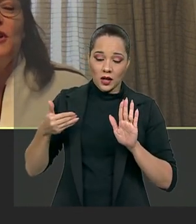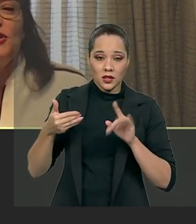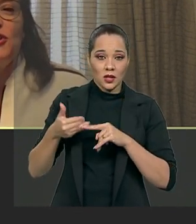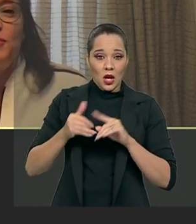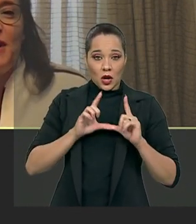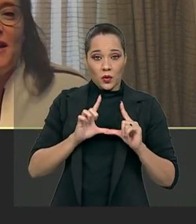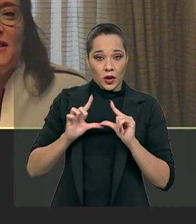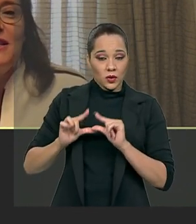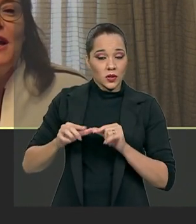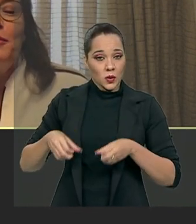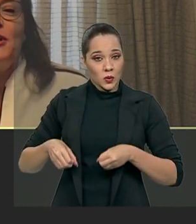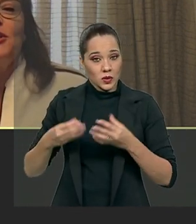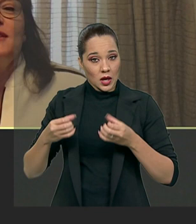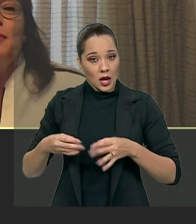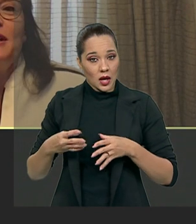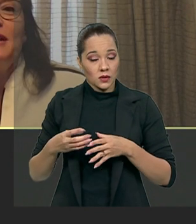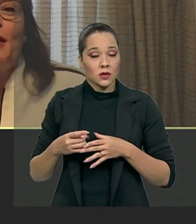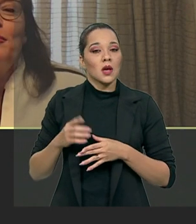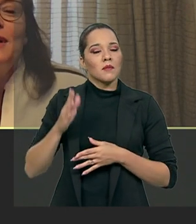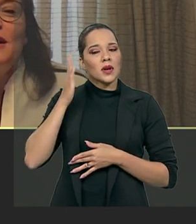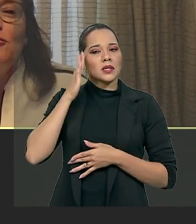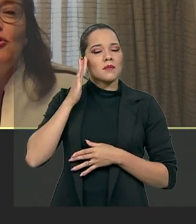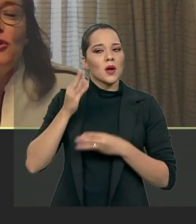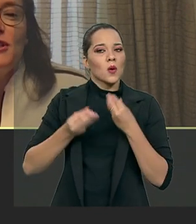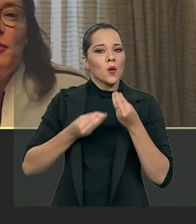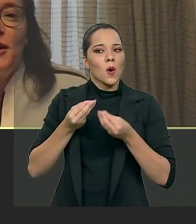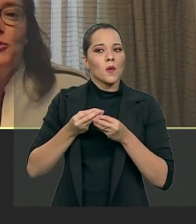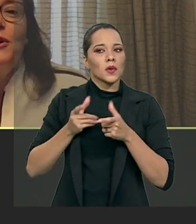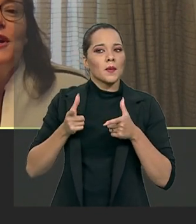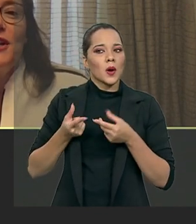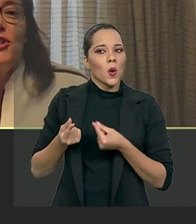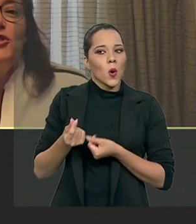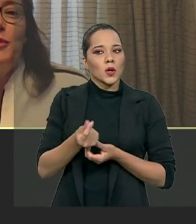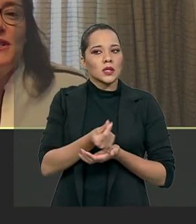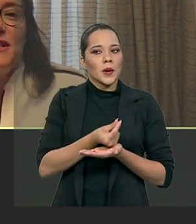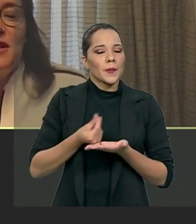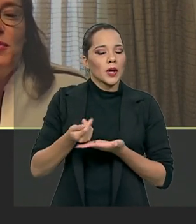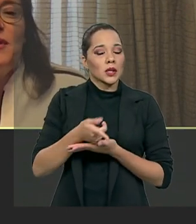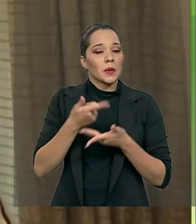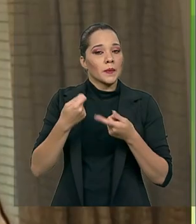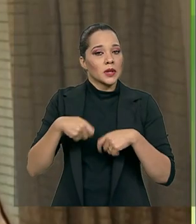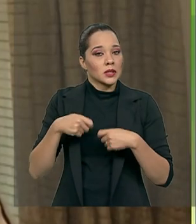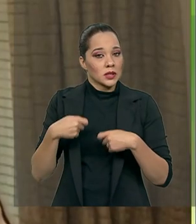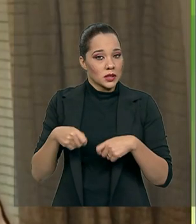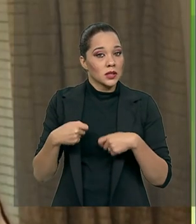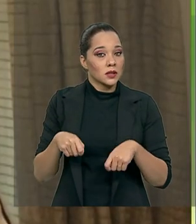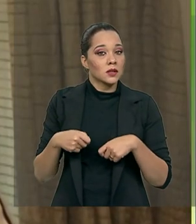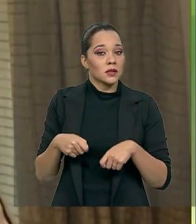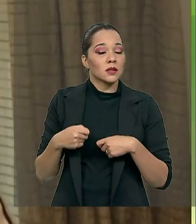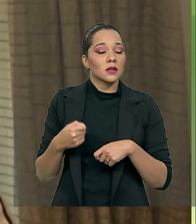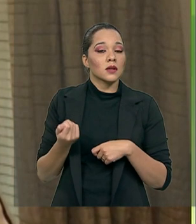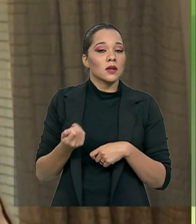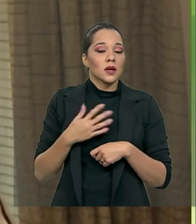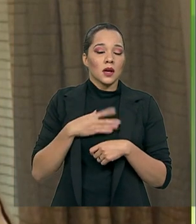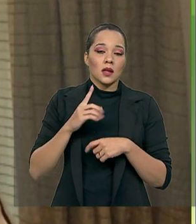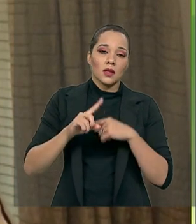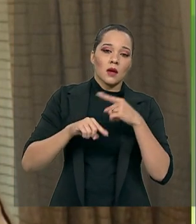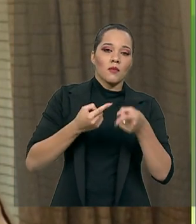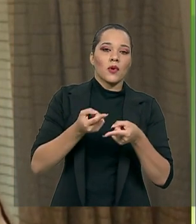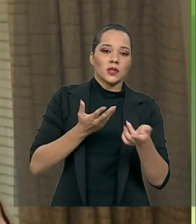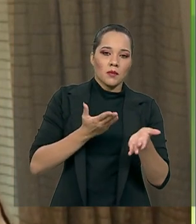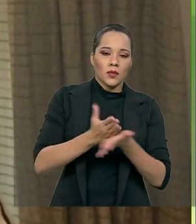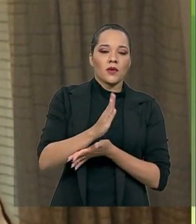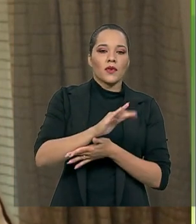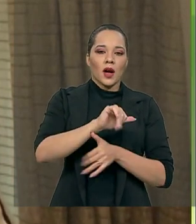redução das despesas, para a gente saber que tamanho de orçamento que a gente precisa e, num segundo momento,